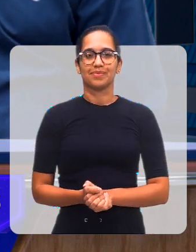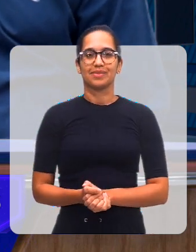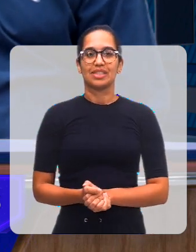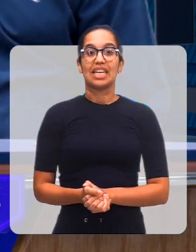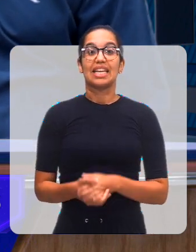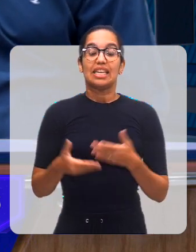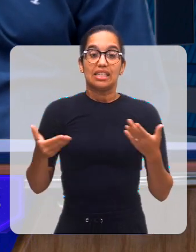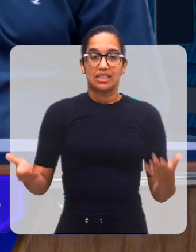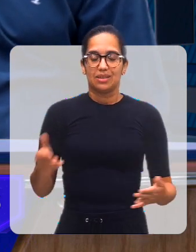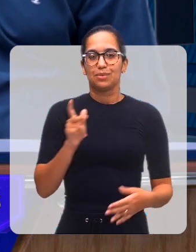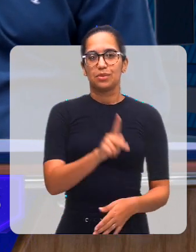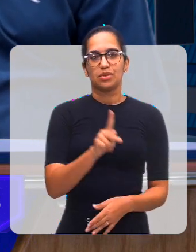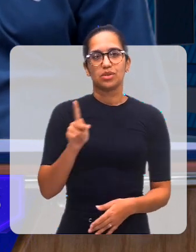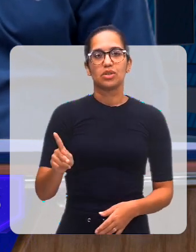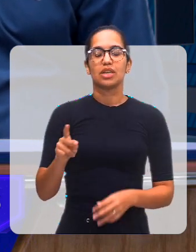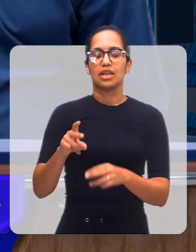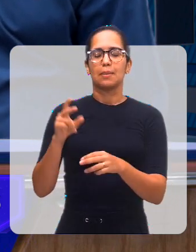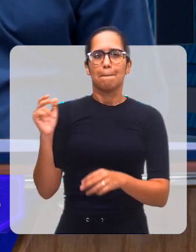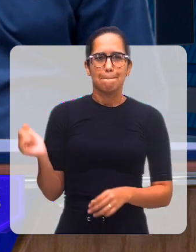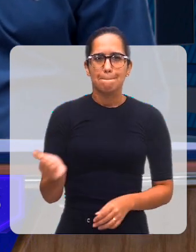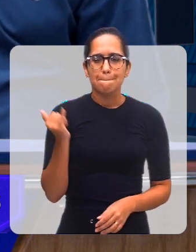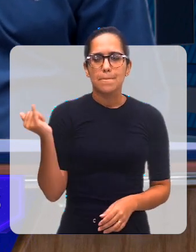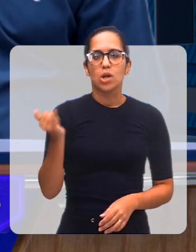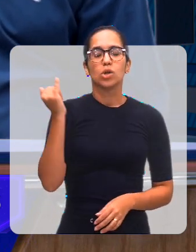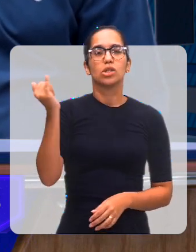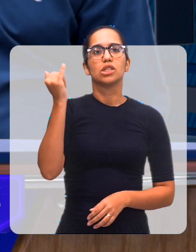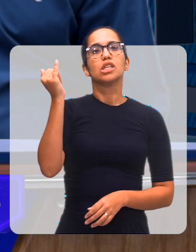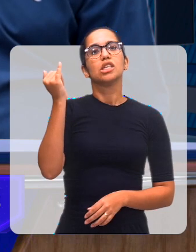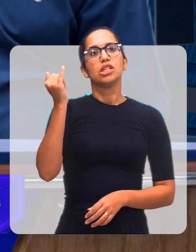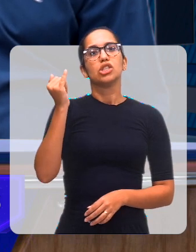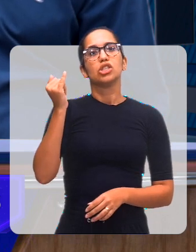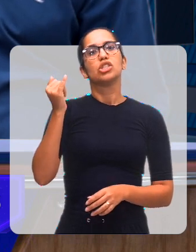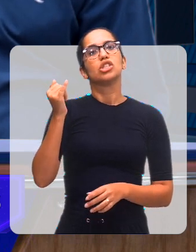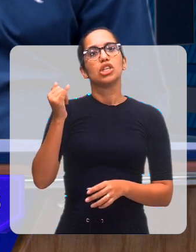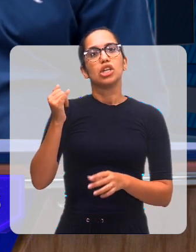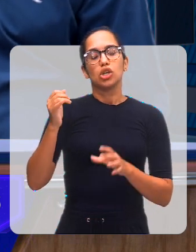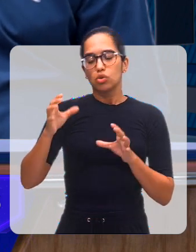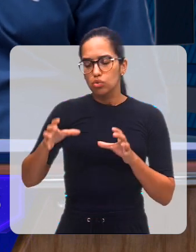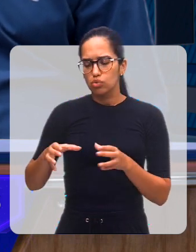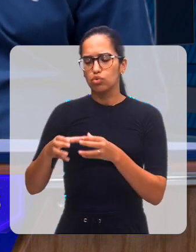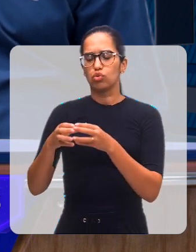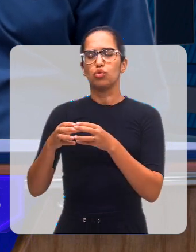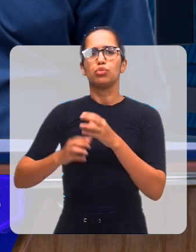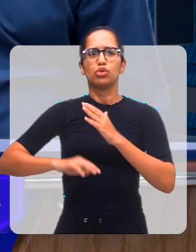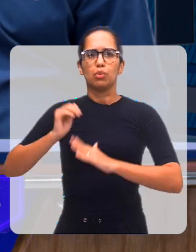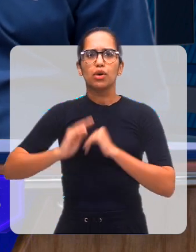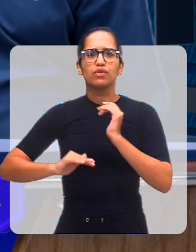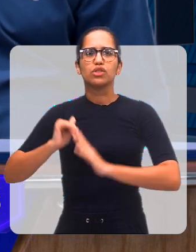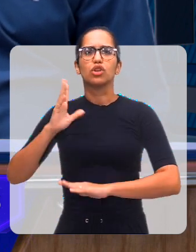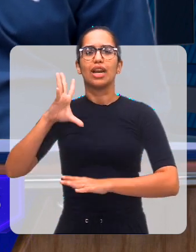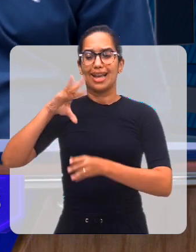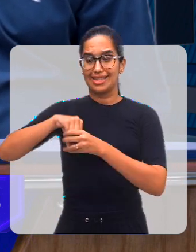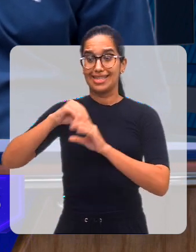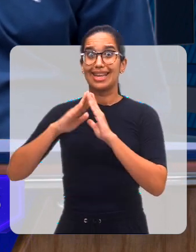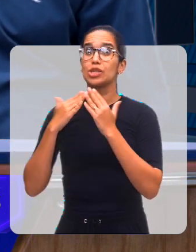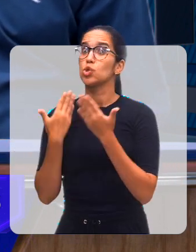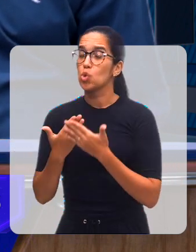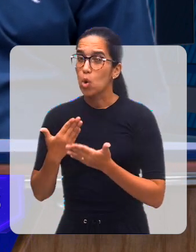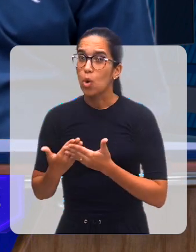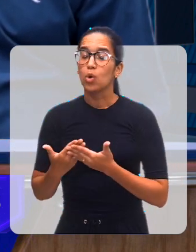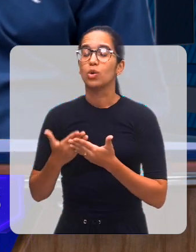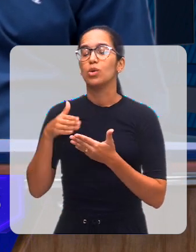professora, a importância do corpo docente na escola quando consegue